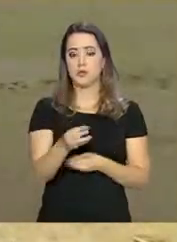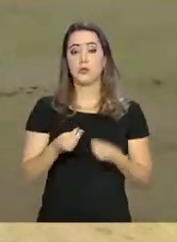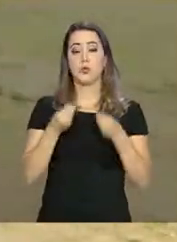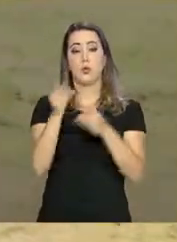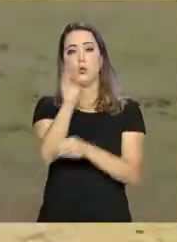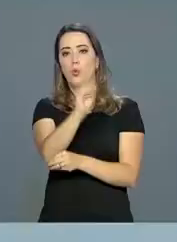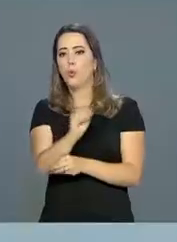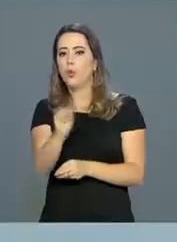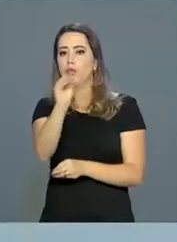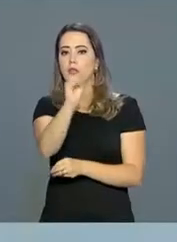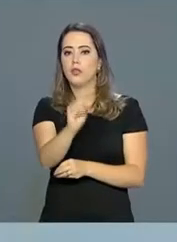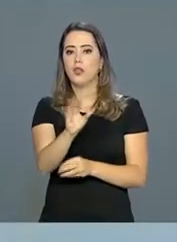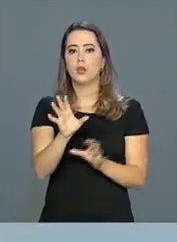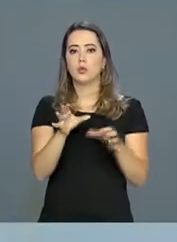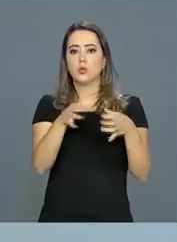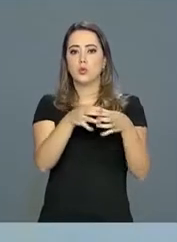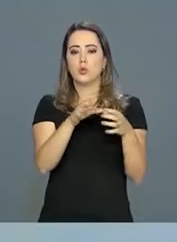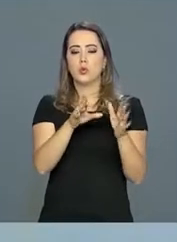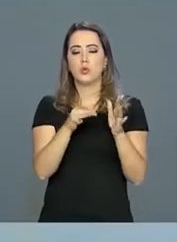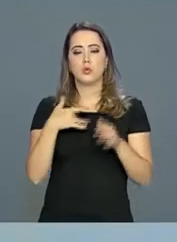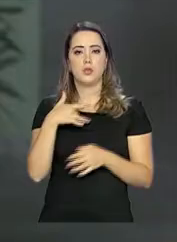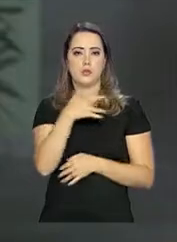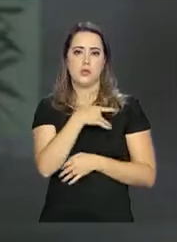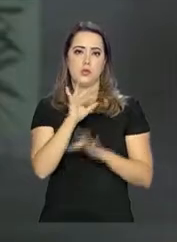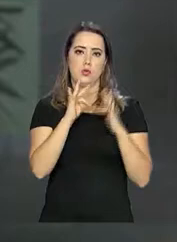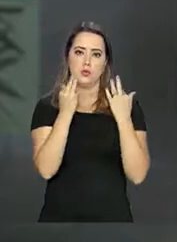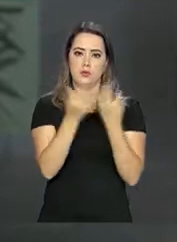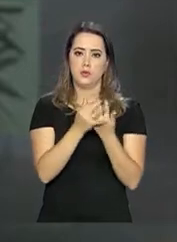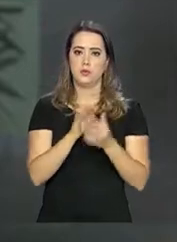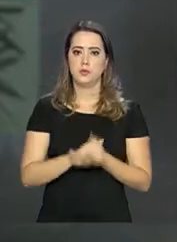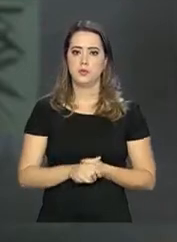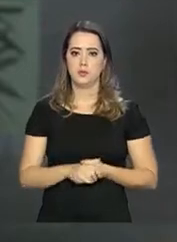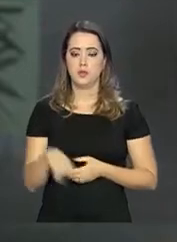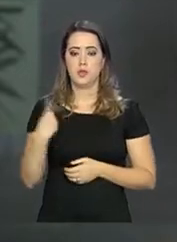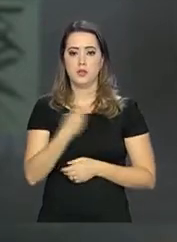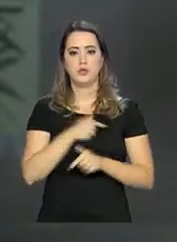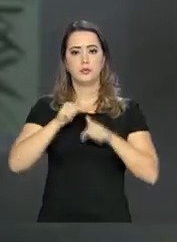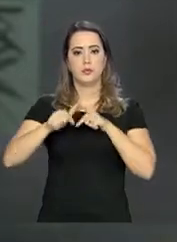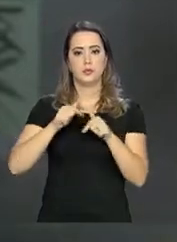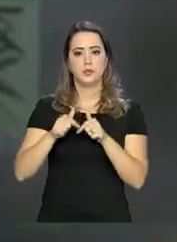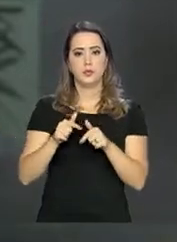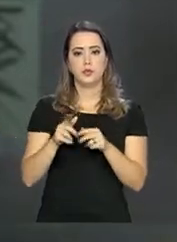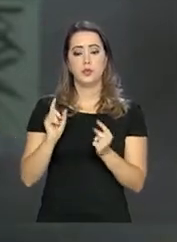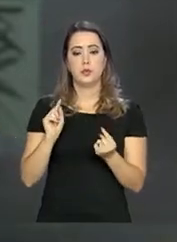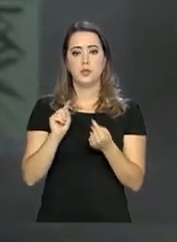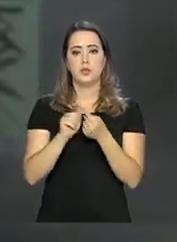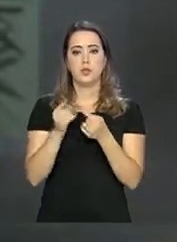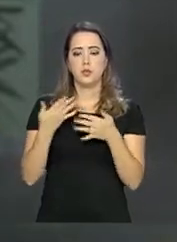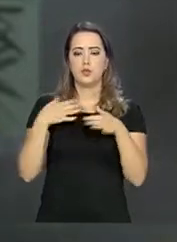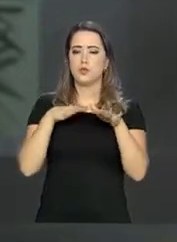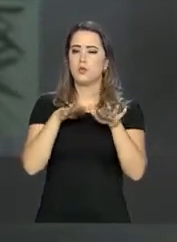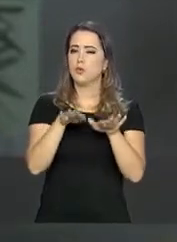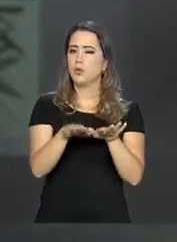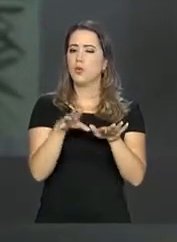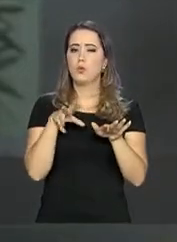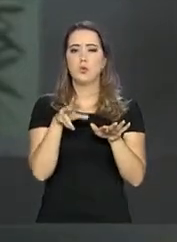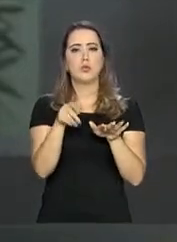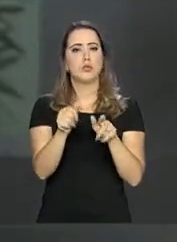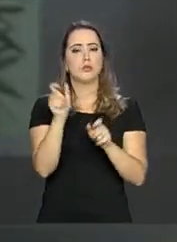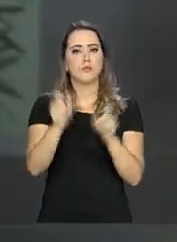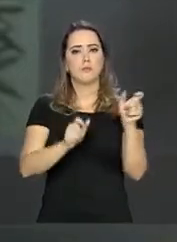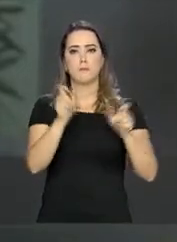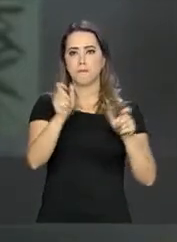atendimentos de equipes da saúde da família. Nós vamos trabalhar na perspectiva de incluir todos